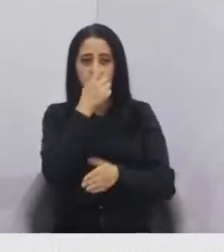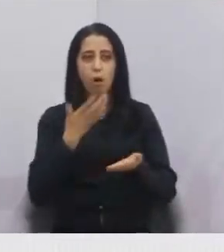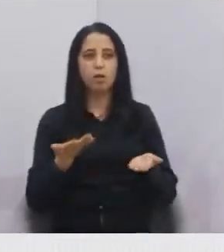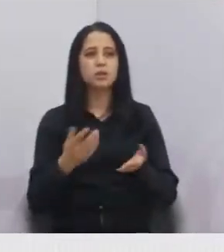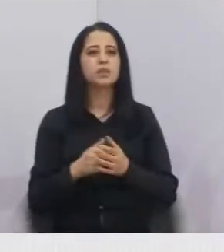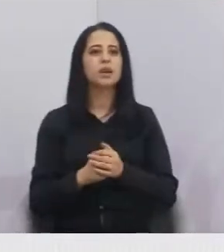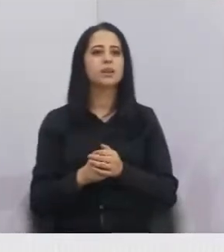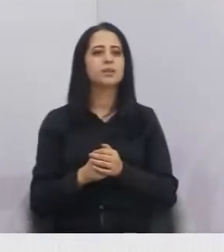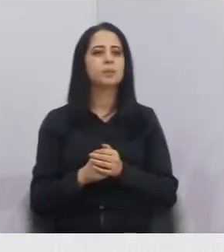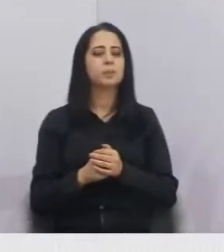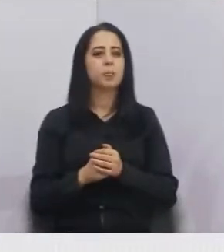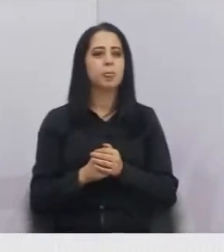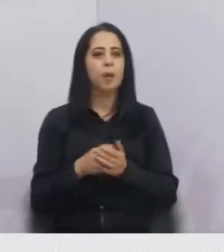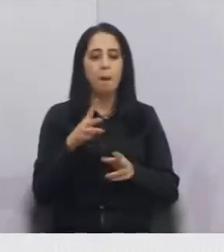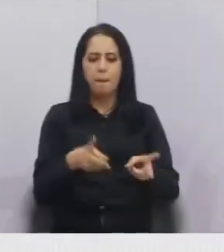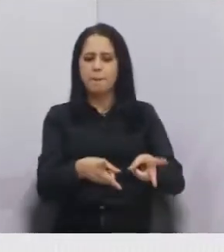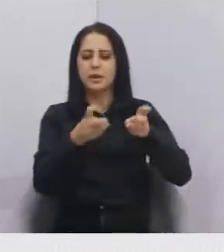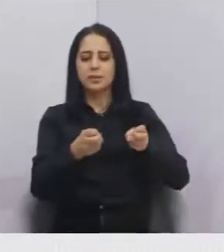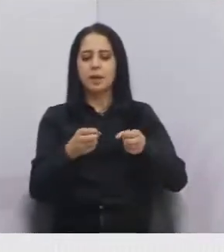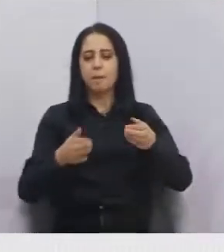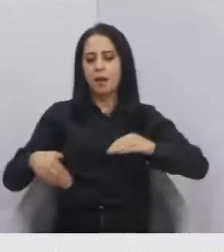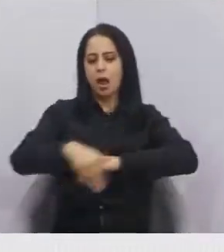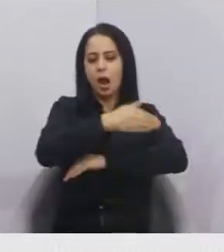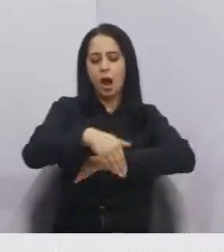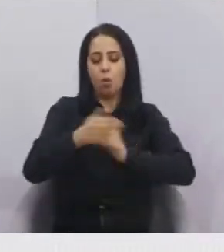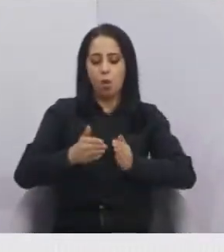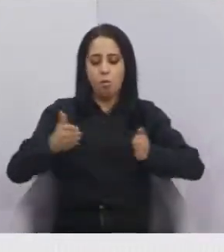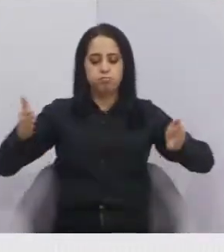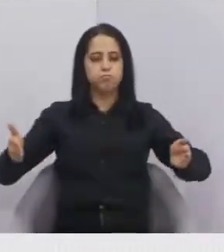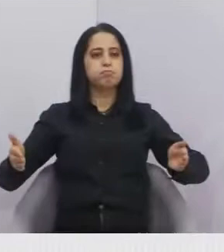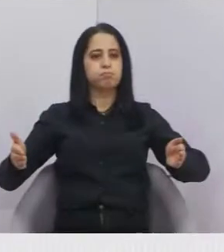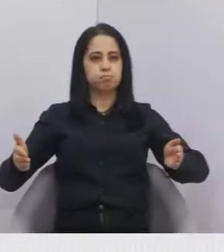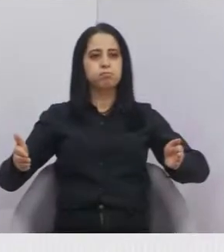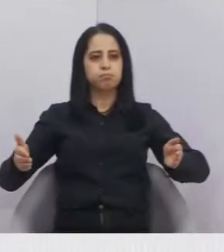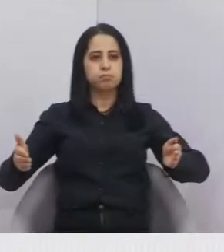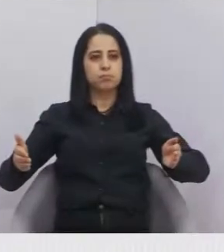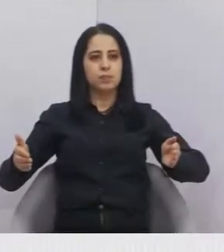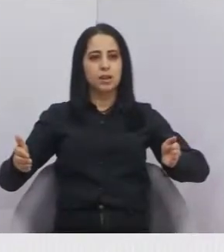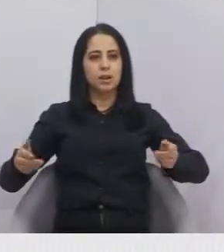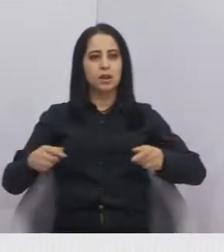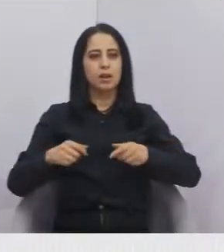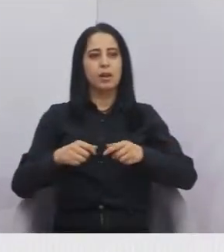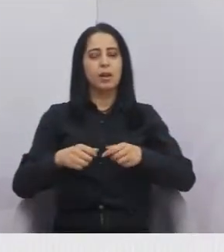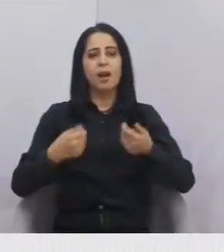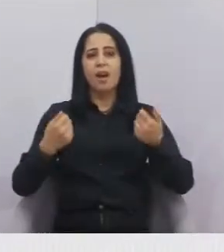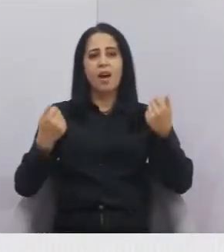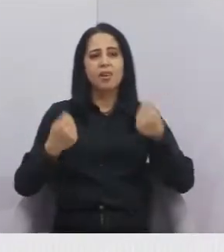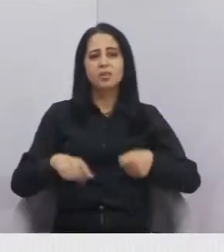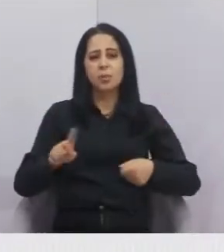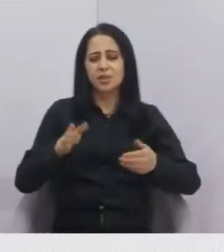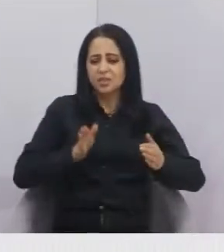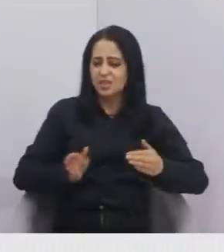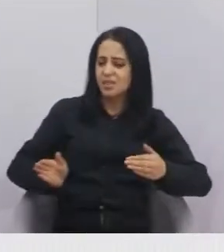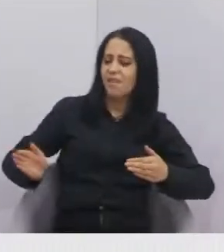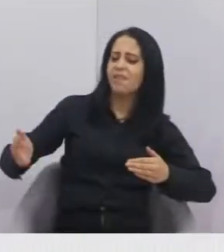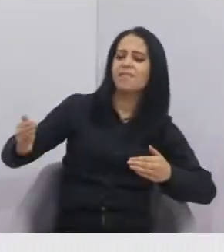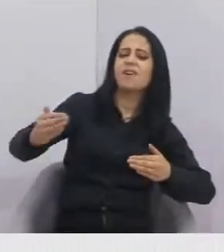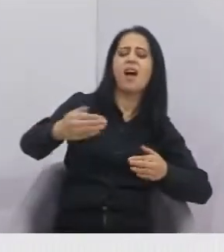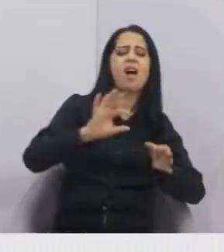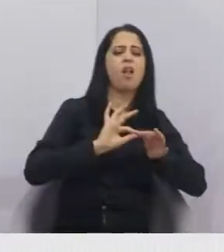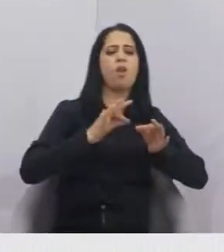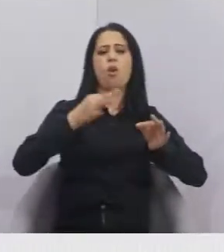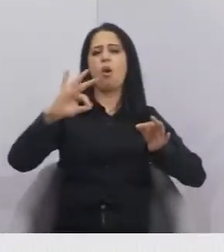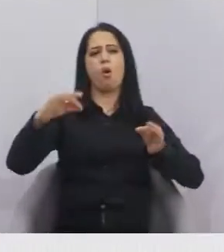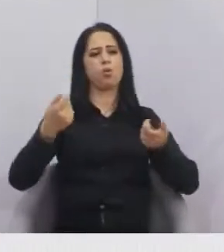observaram, é uma via bem larga, tanto fluxo, então os moradores não precisam ficar dando a volta, esse contorno todo, porque